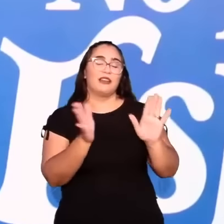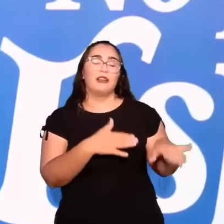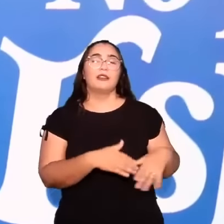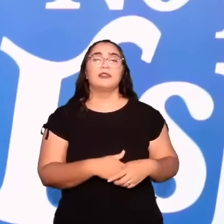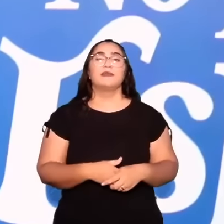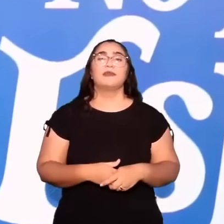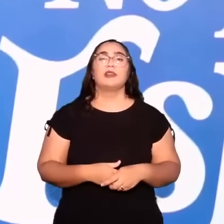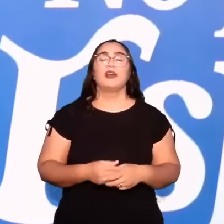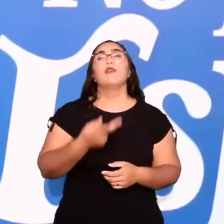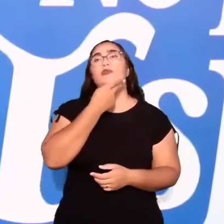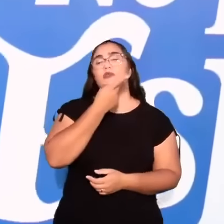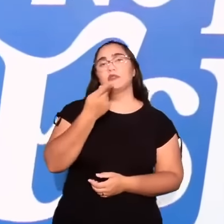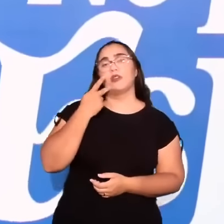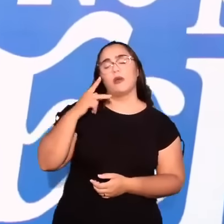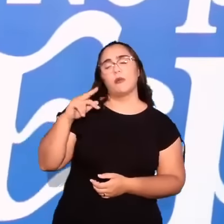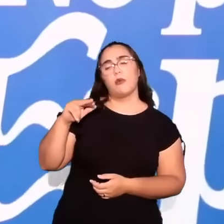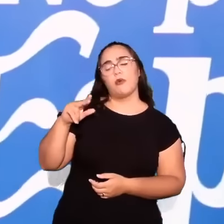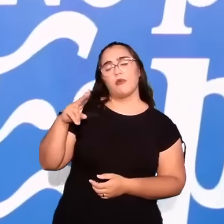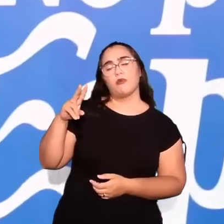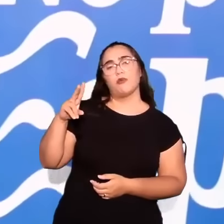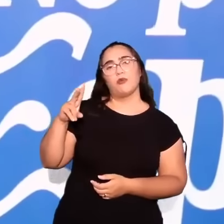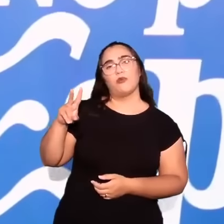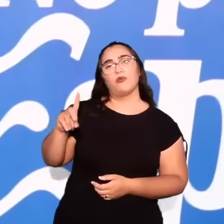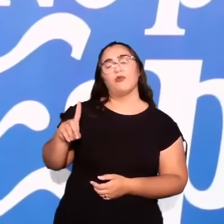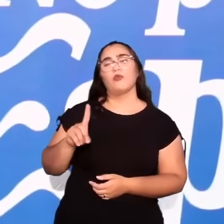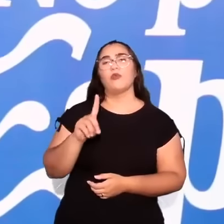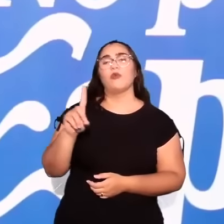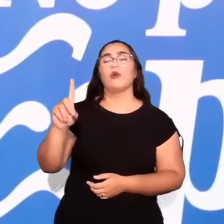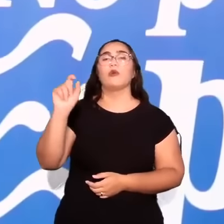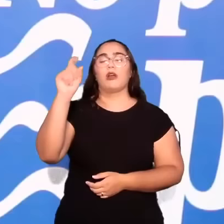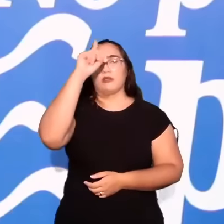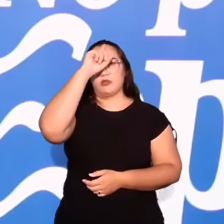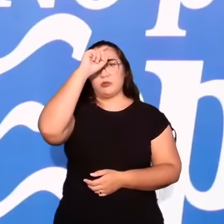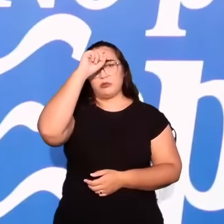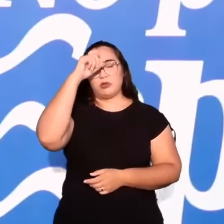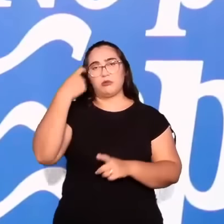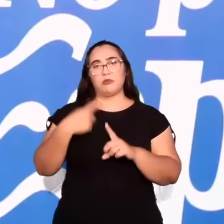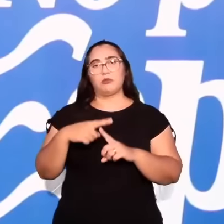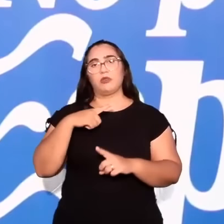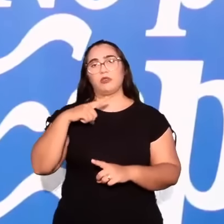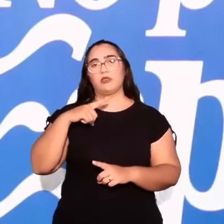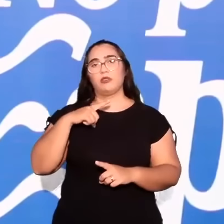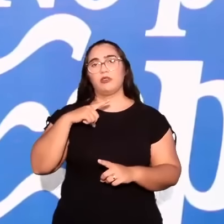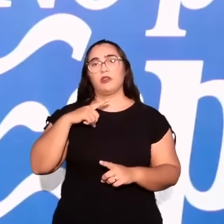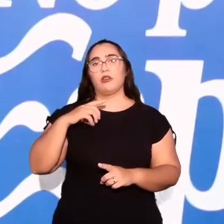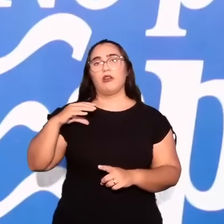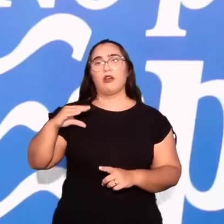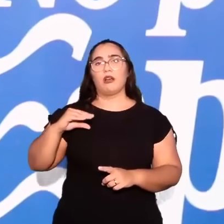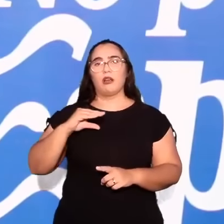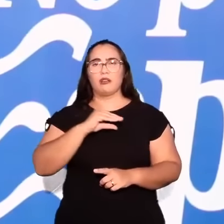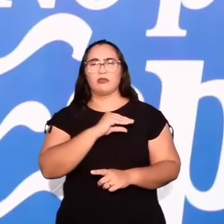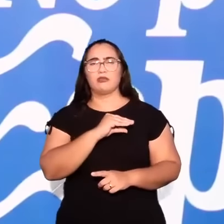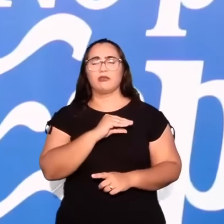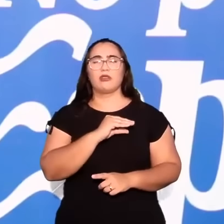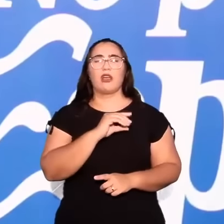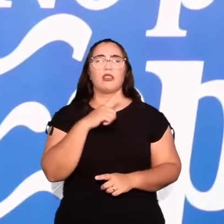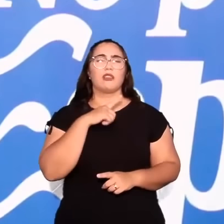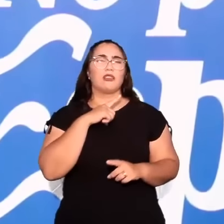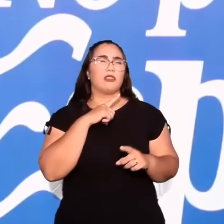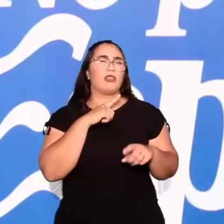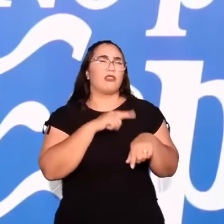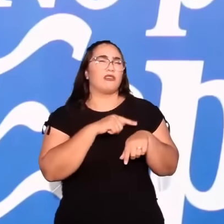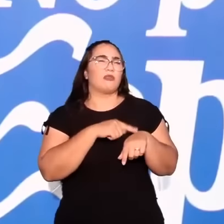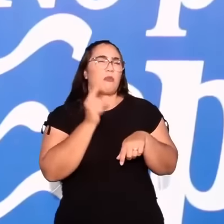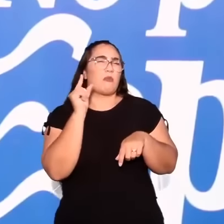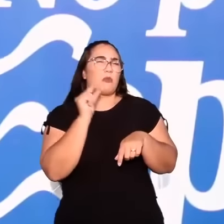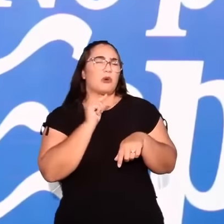Foi visitar um irmão. No leito de hospital. Canceroso. Tinha pouco tempo de vida. Tinha